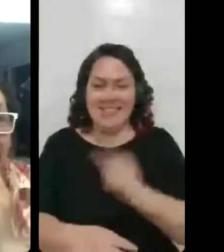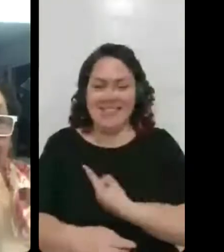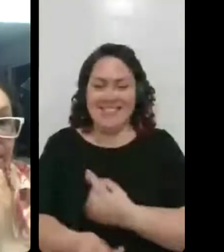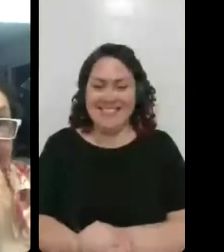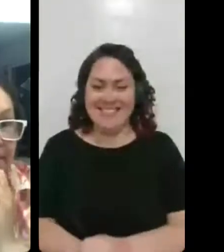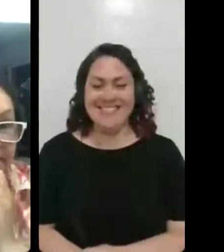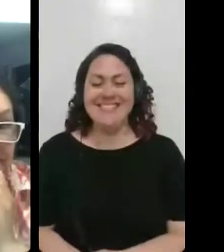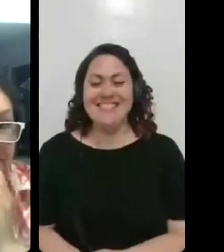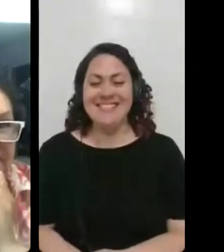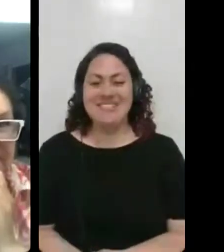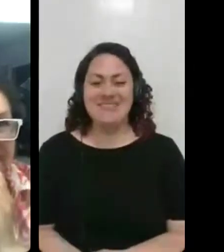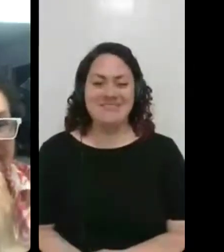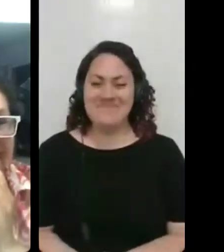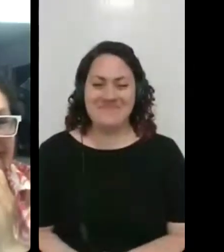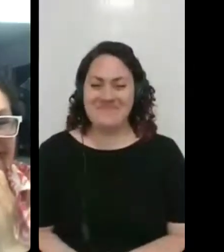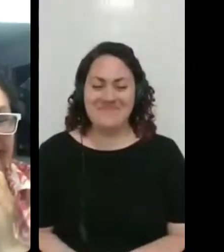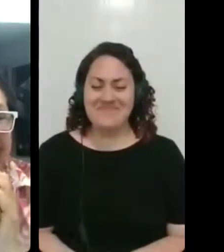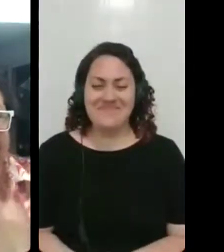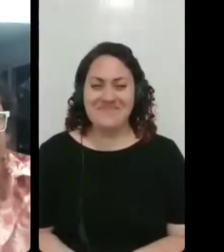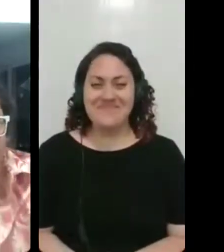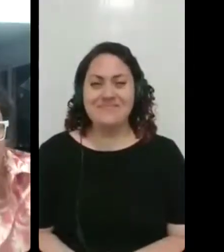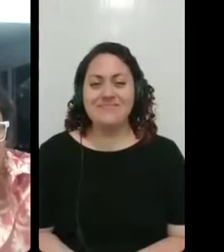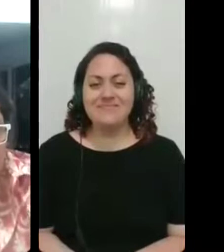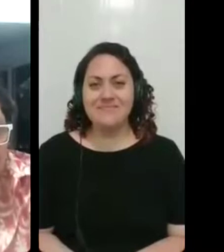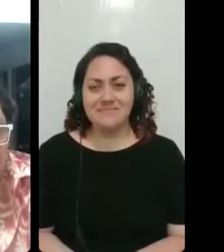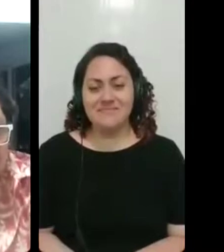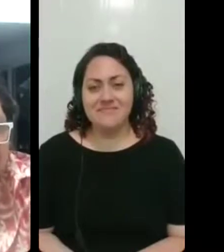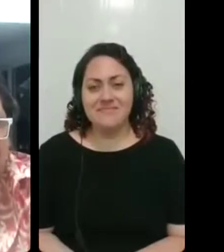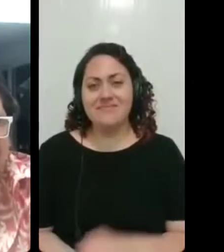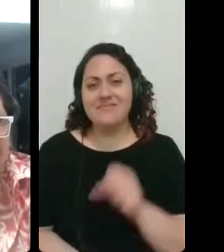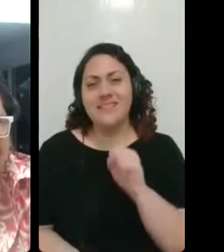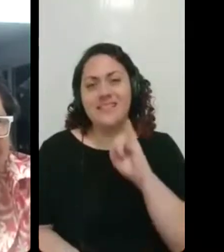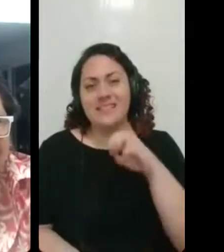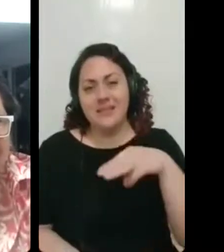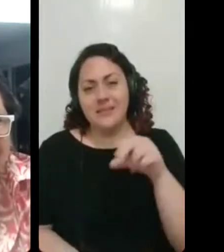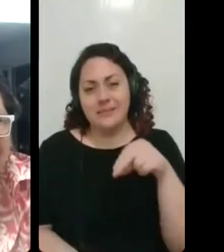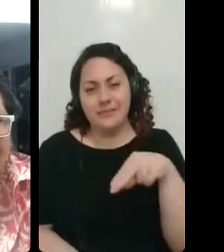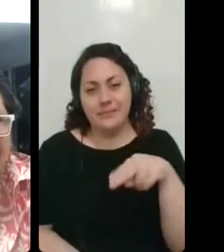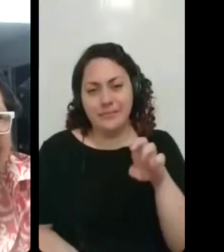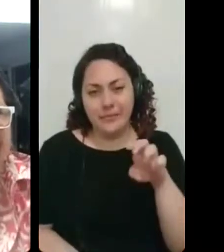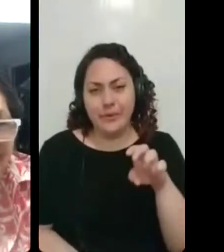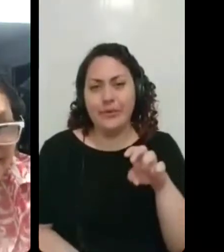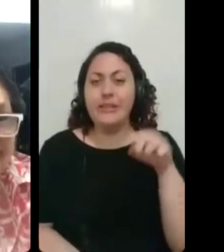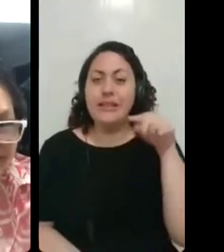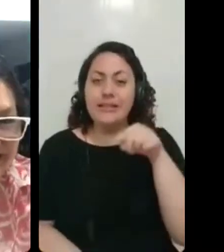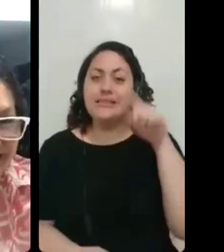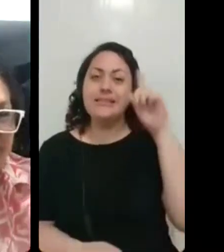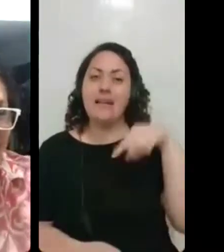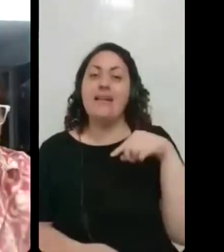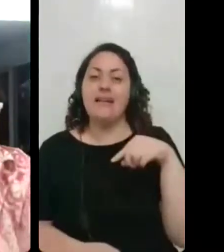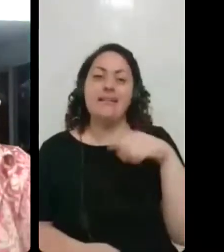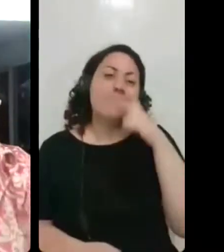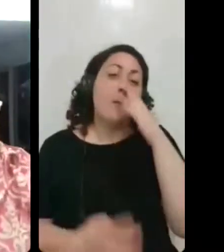Não. Não. Ai, Simone, isso é tipo cenas do próximo capítulo, um intervalo pra